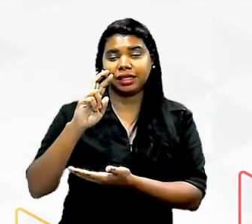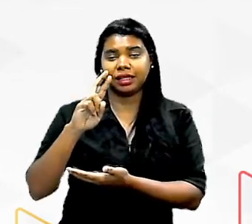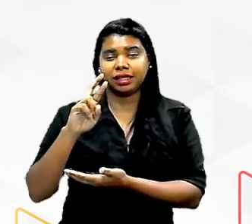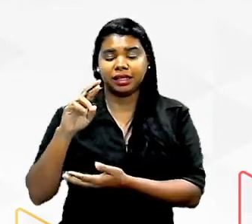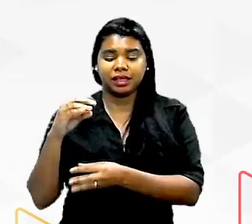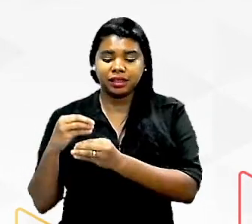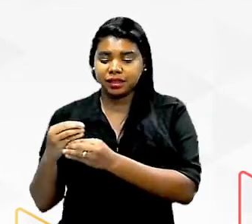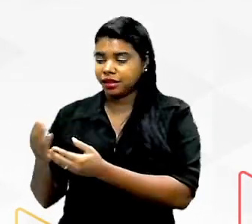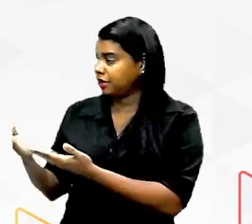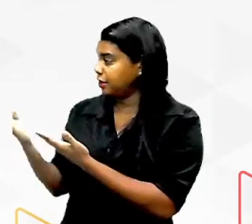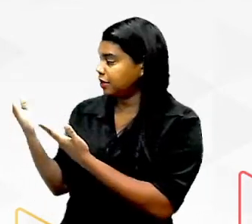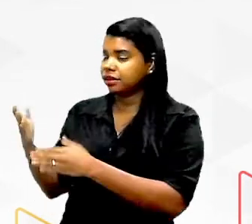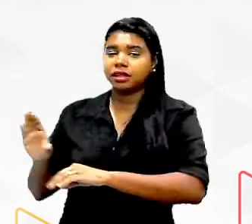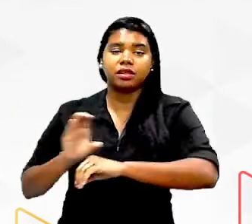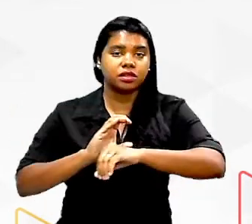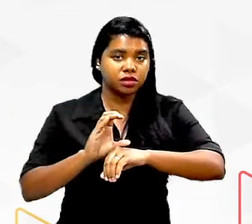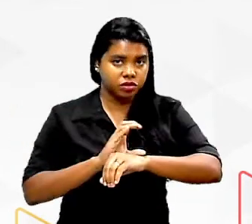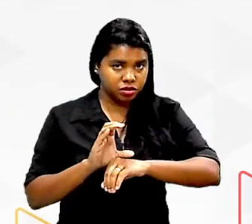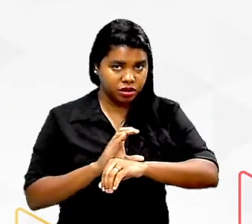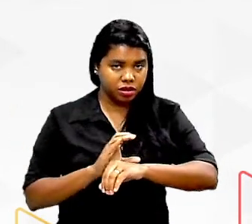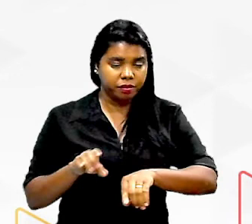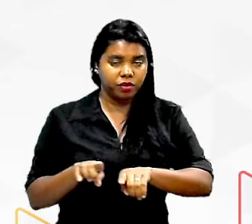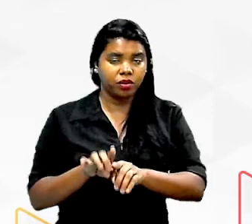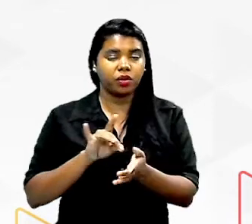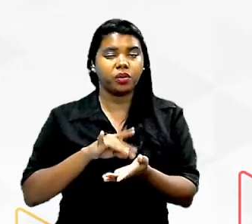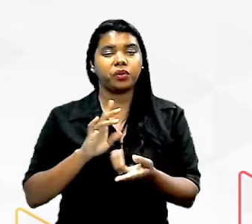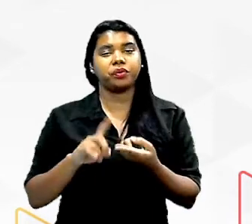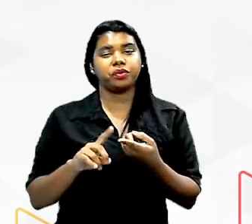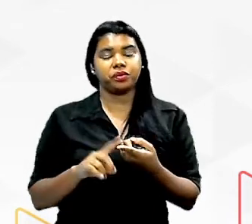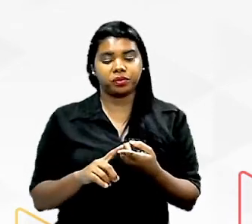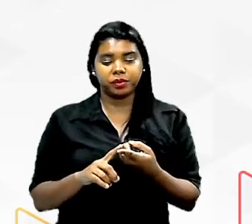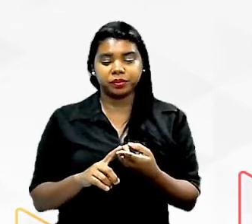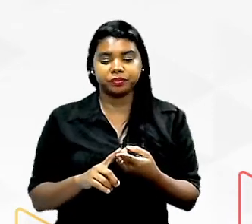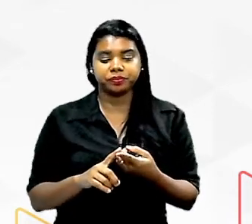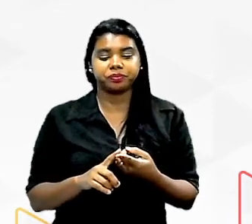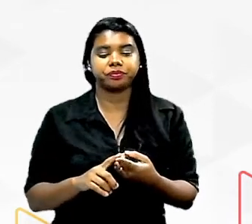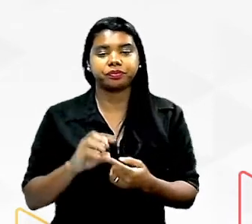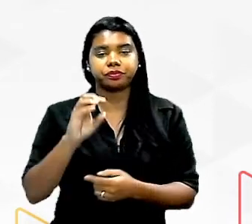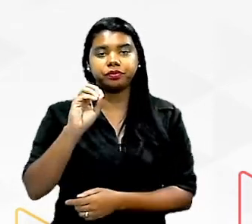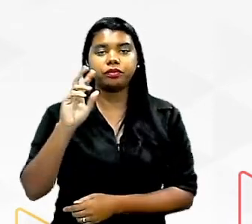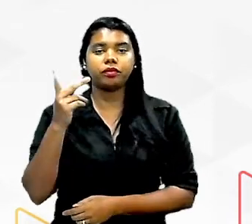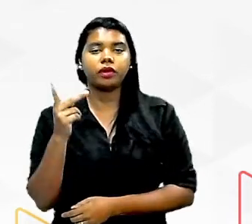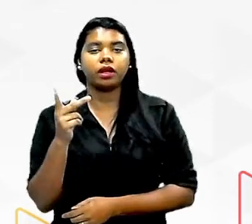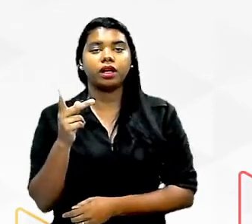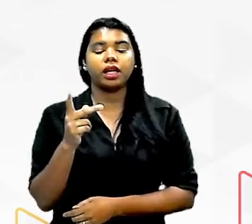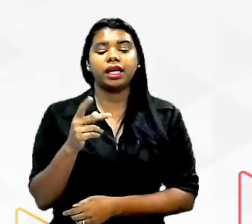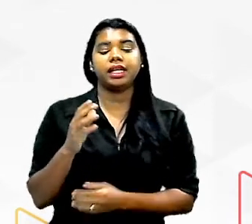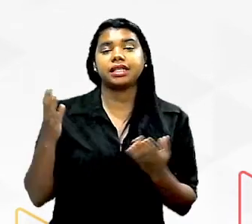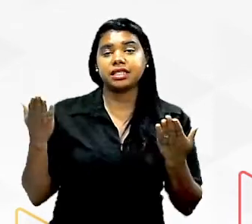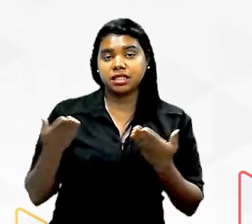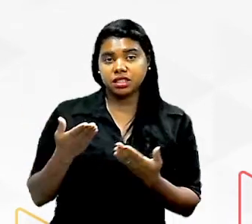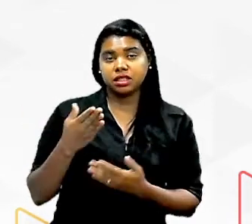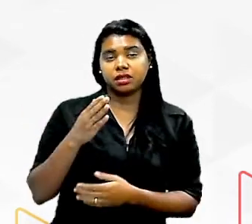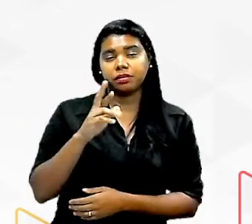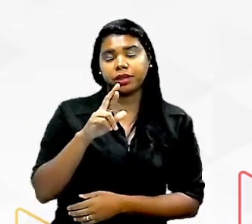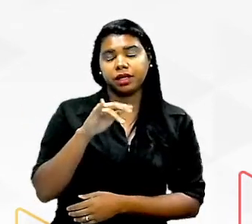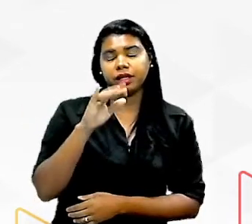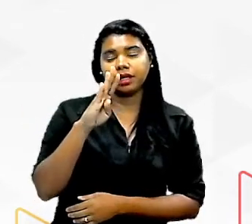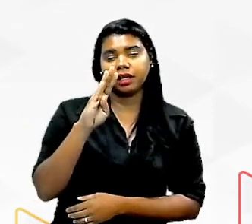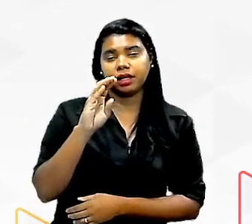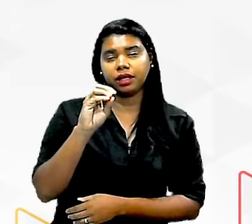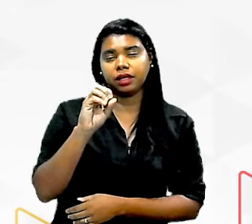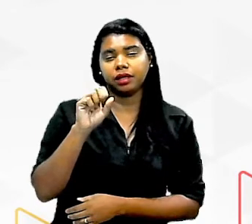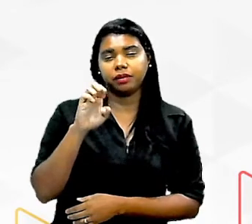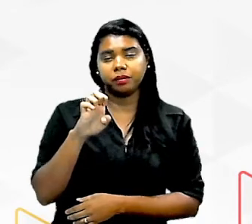tem aí os seus carbonos os seus seis carbonos tem as suas estruturas de OH se a gente for para a ribose já é uma estrutura um pouquinho